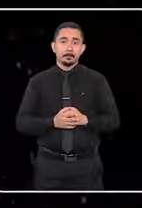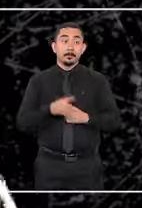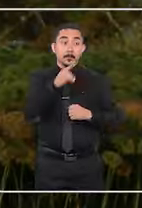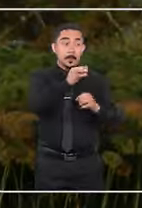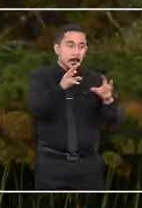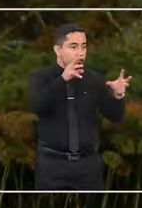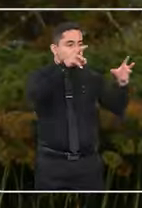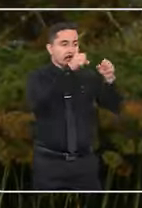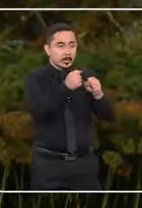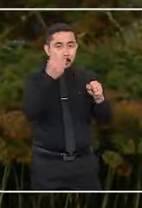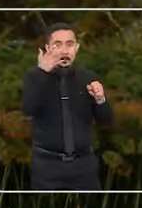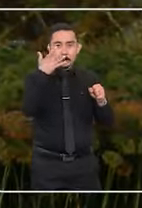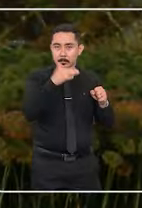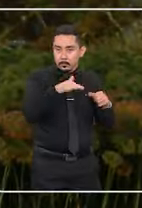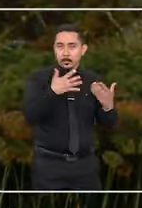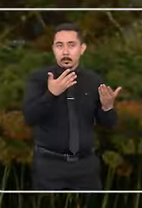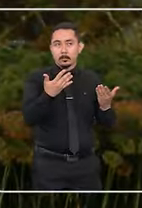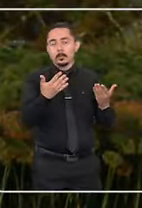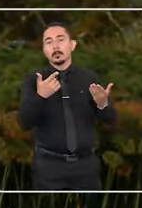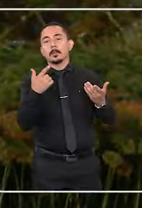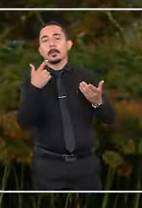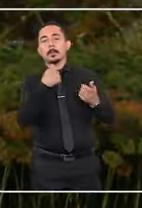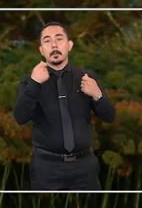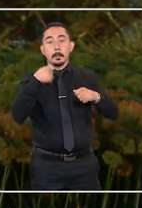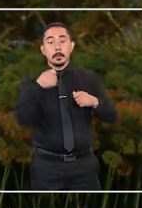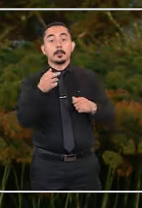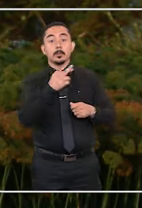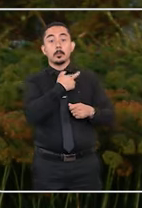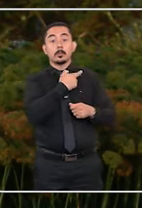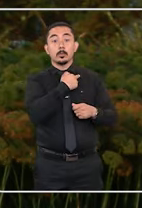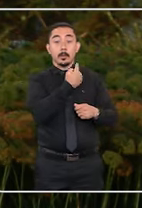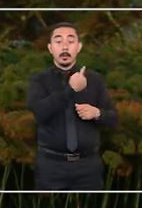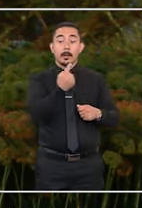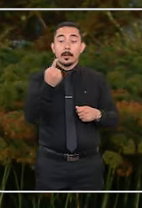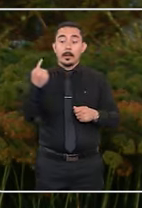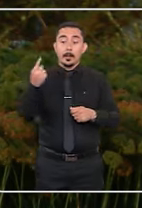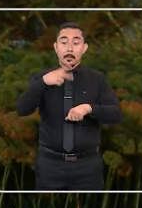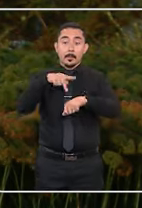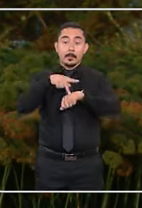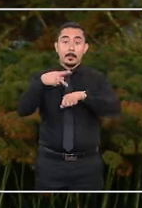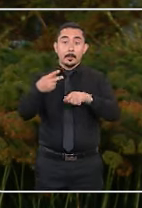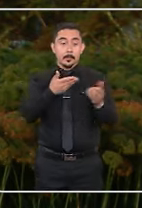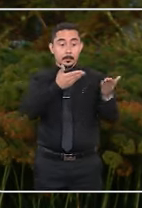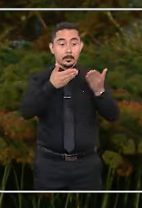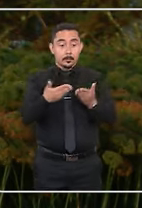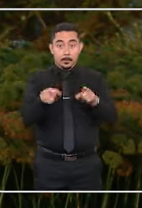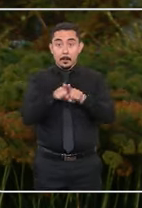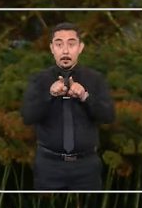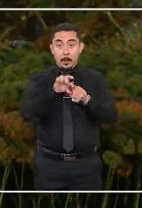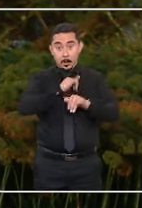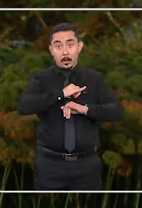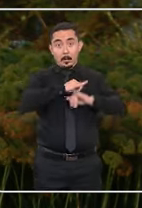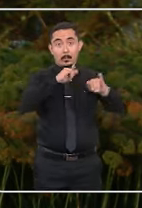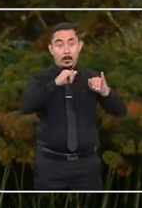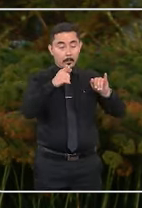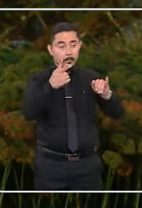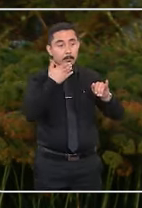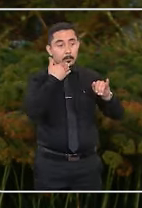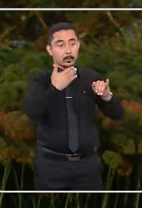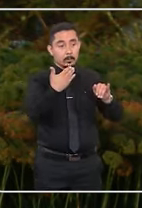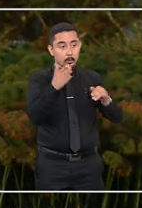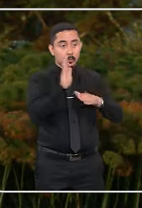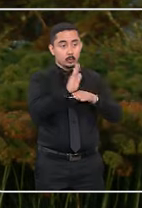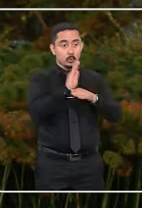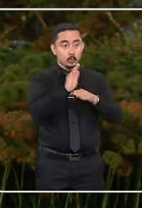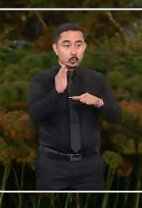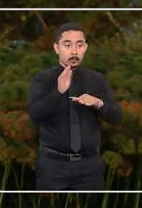Quando a subtração do menor é registrada, cabe à autoridade central de cada país receber e enviar pedidos